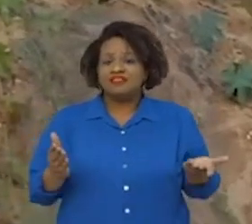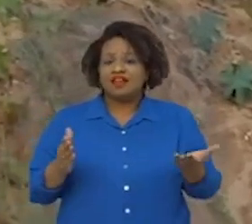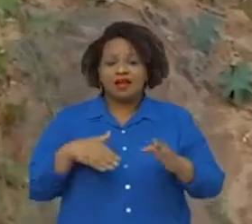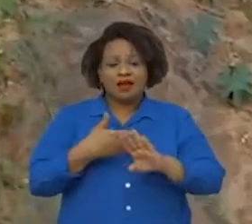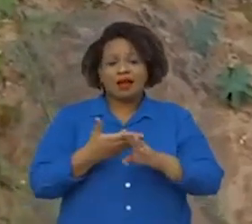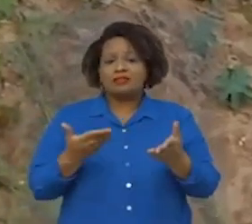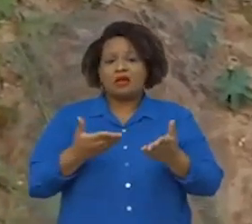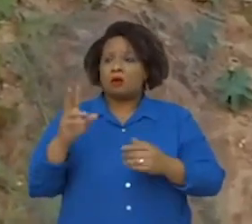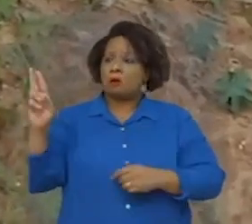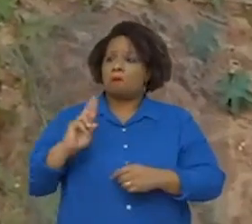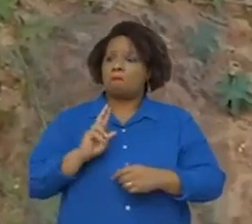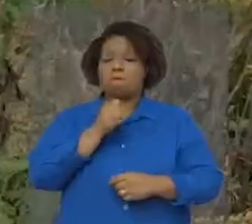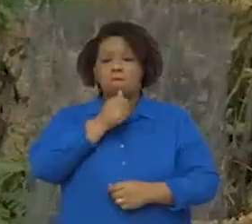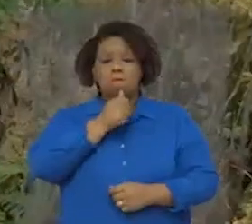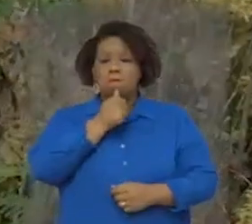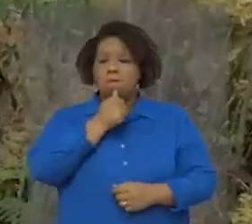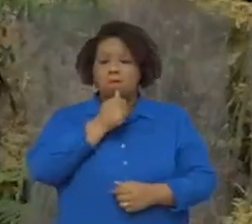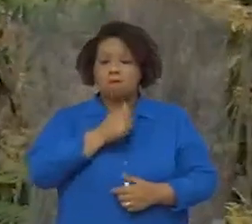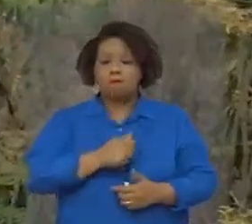Até agora eu nunca vi resposta.